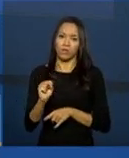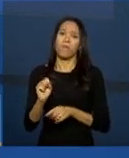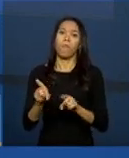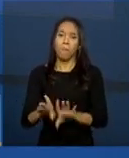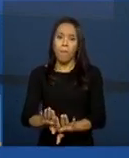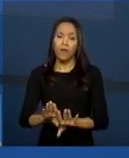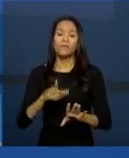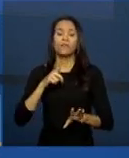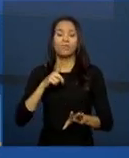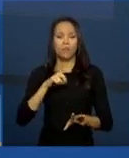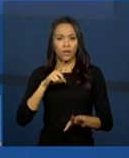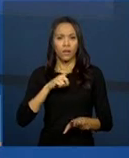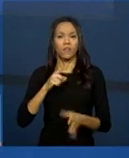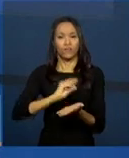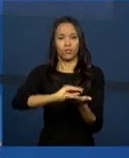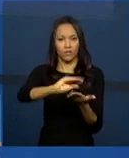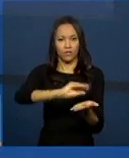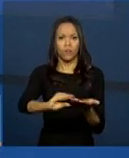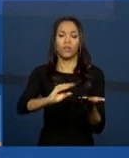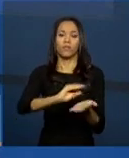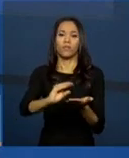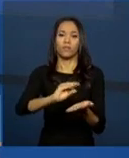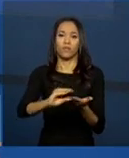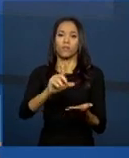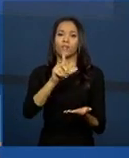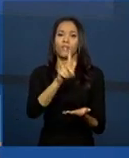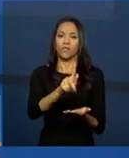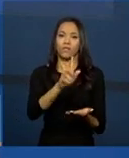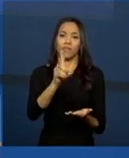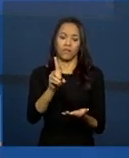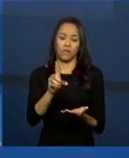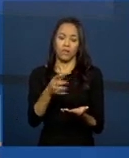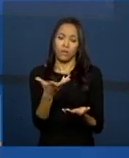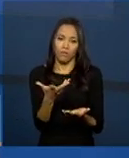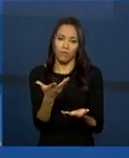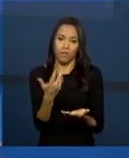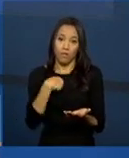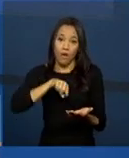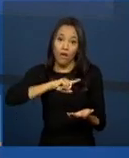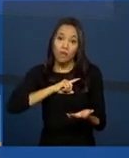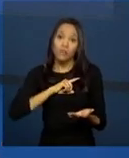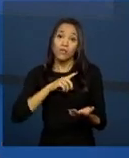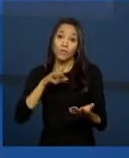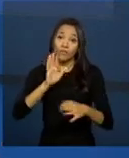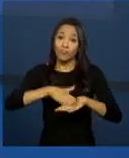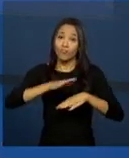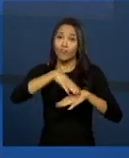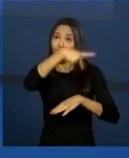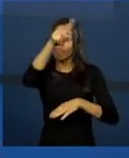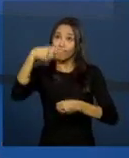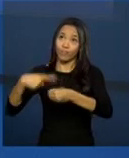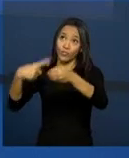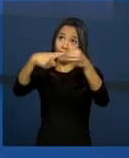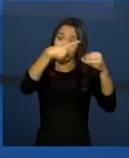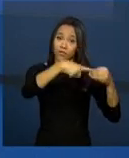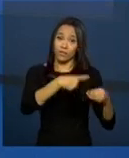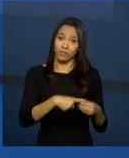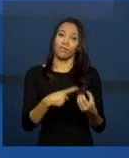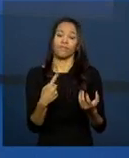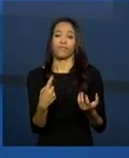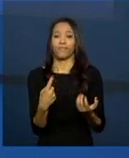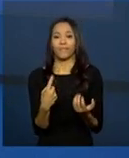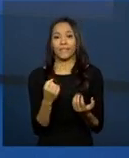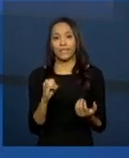obviamente, a gente trabalha numa perspectiva de cofinanciamento. Então, o município deve buscar... Bom, se eu consigo ter